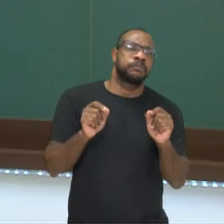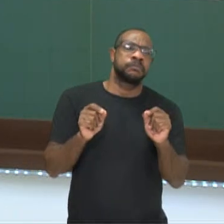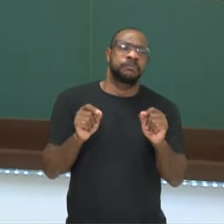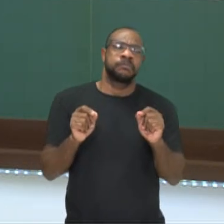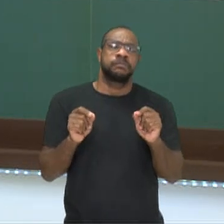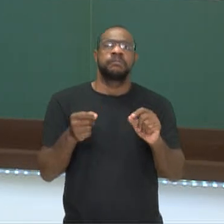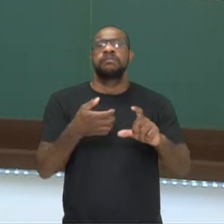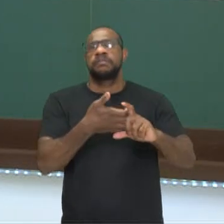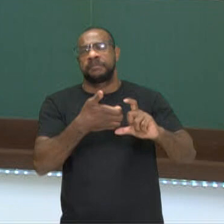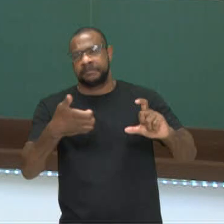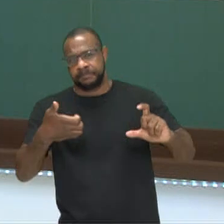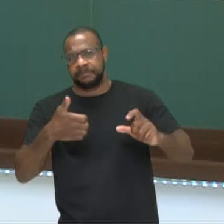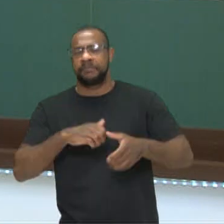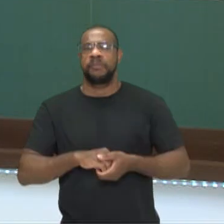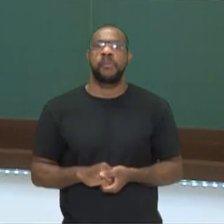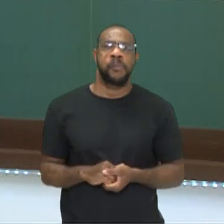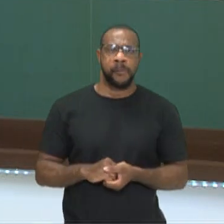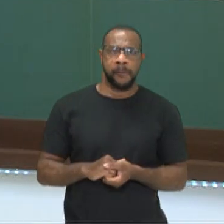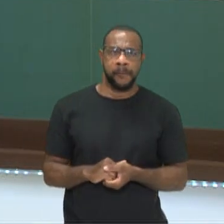equação.